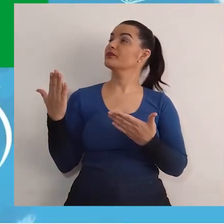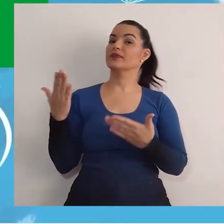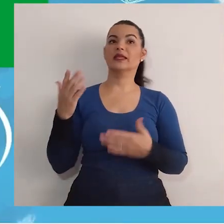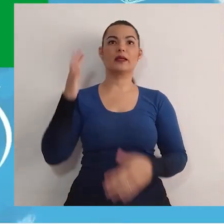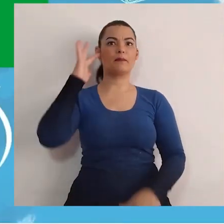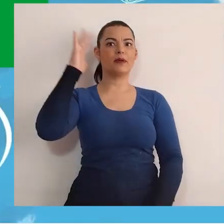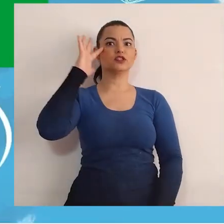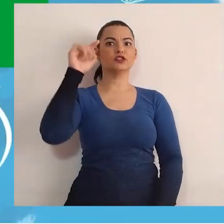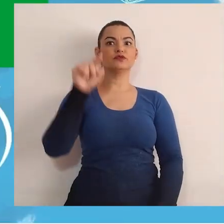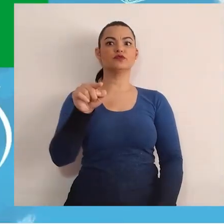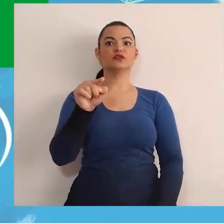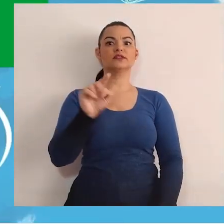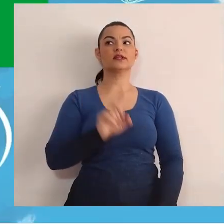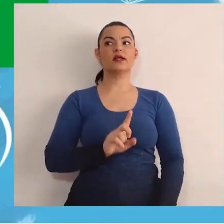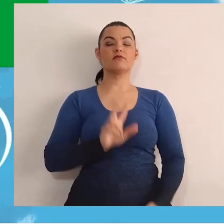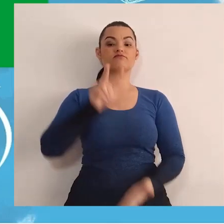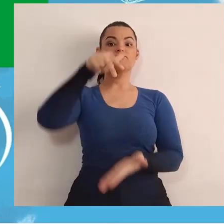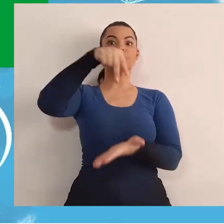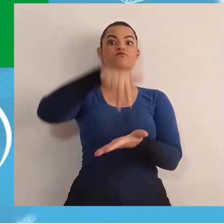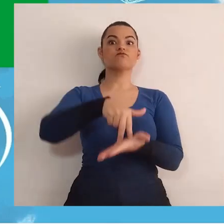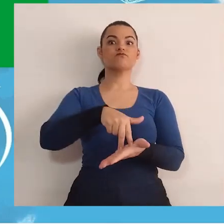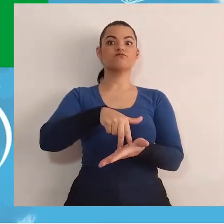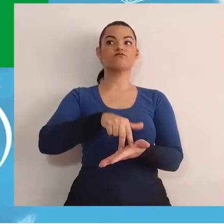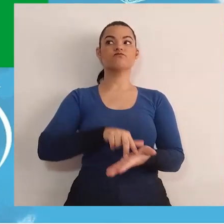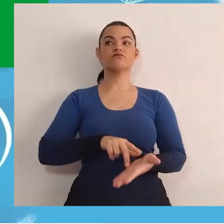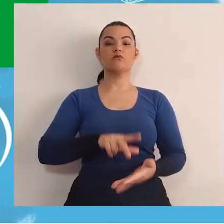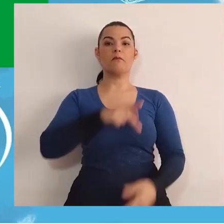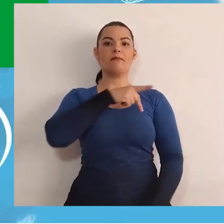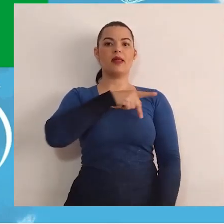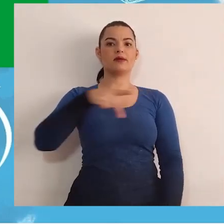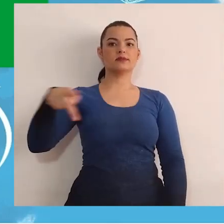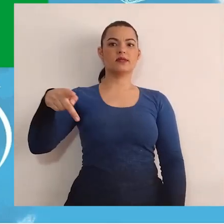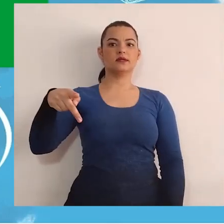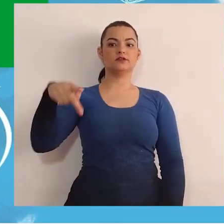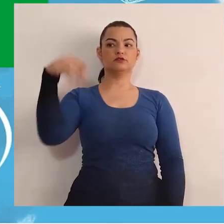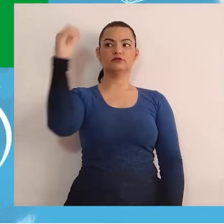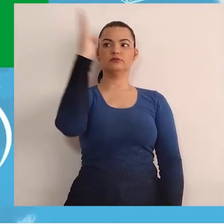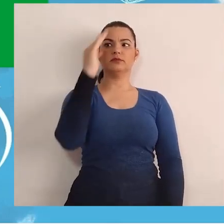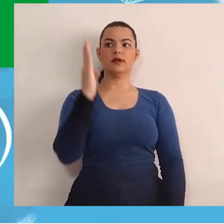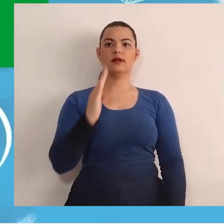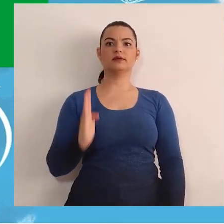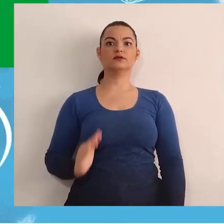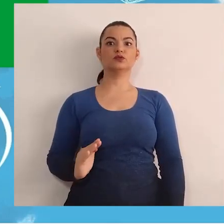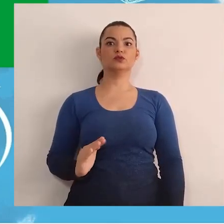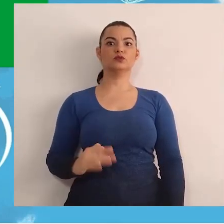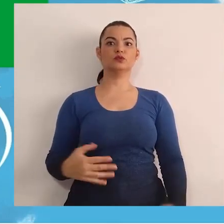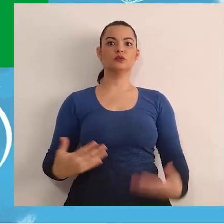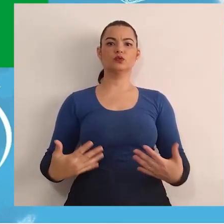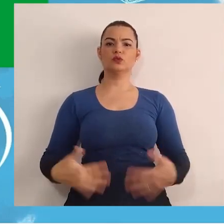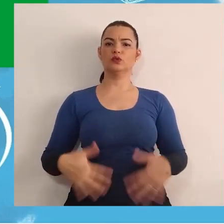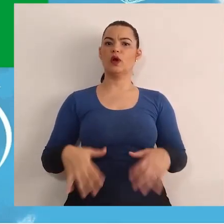atuação como presidente da república. Olha que poder!